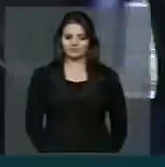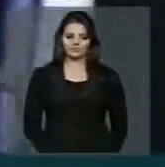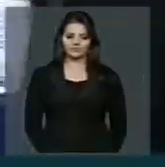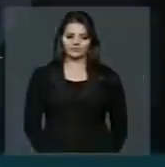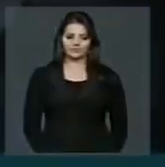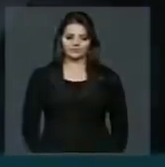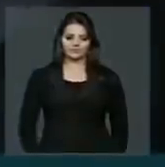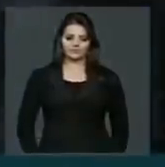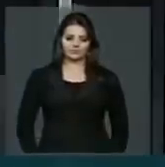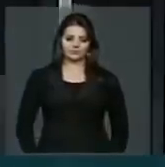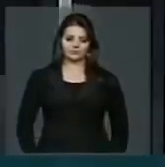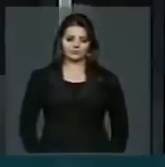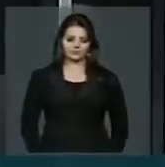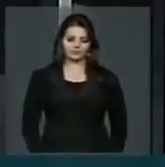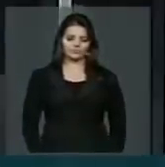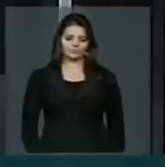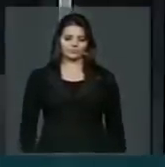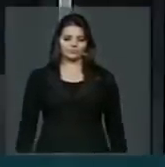Câmara dos Deputados.